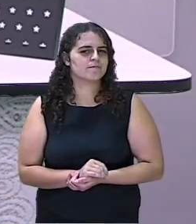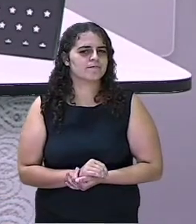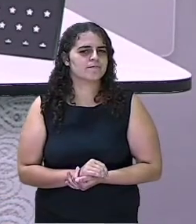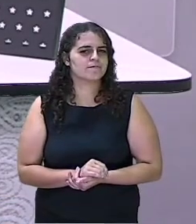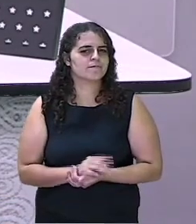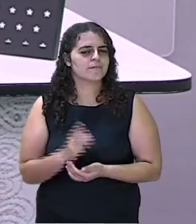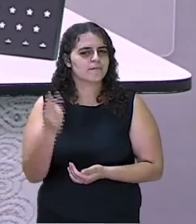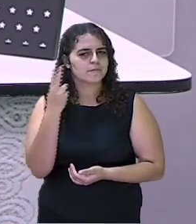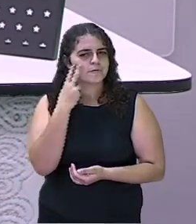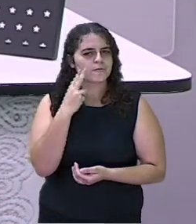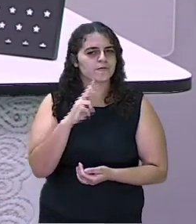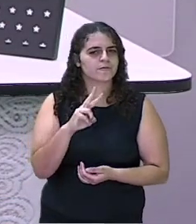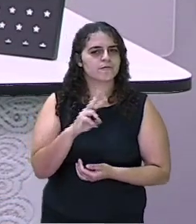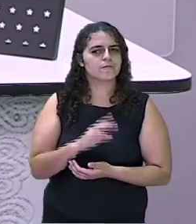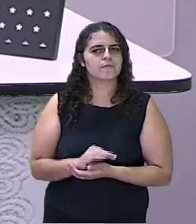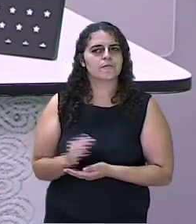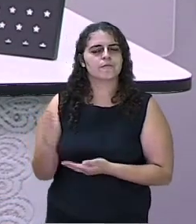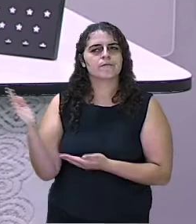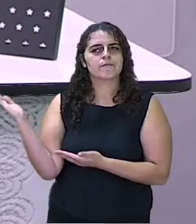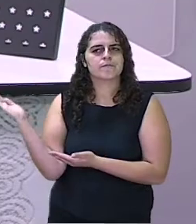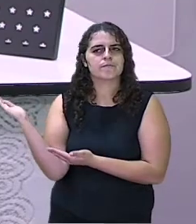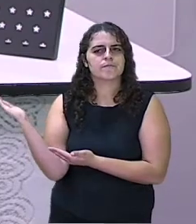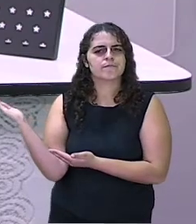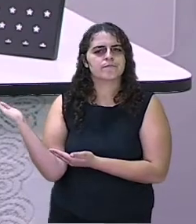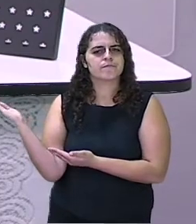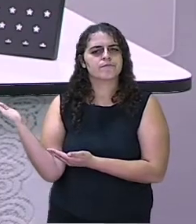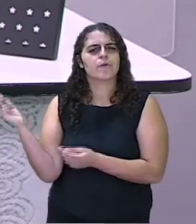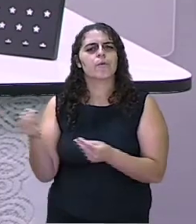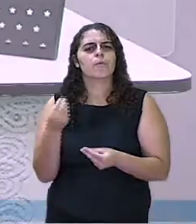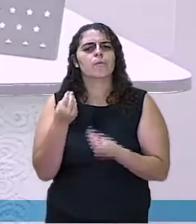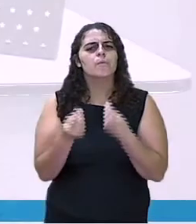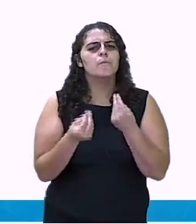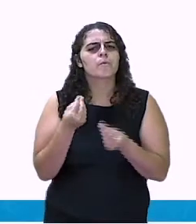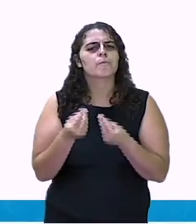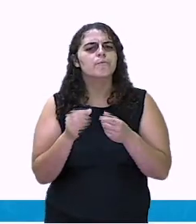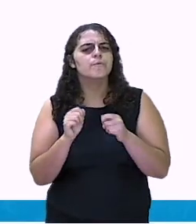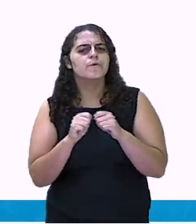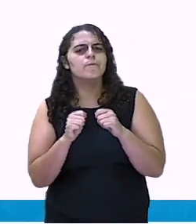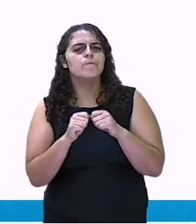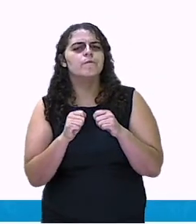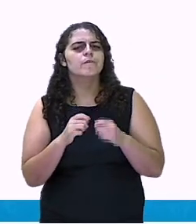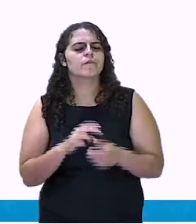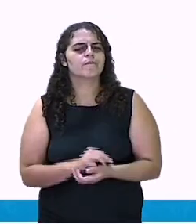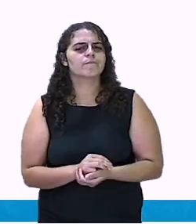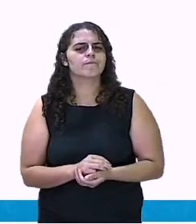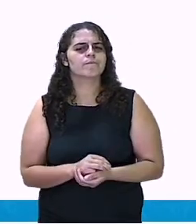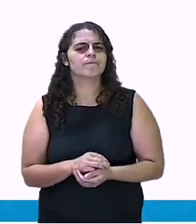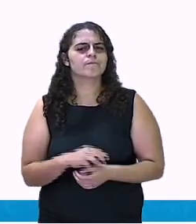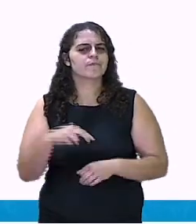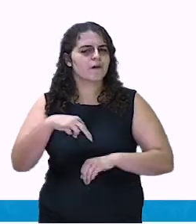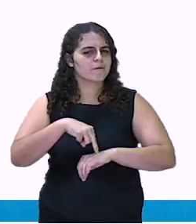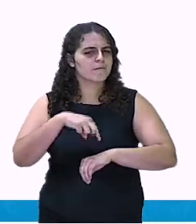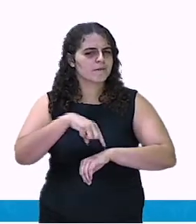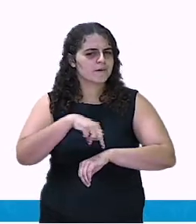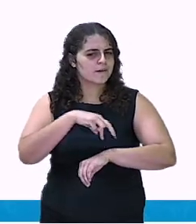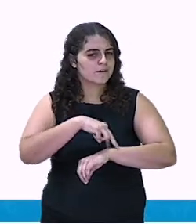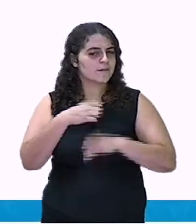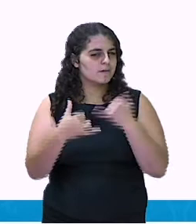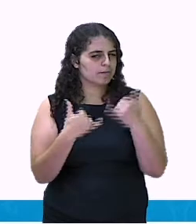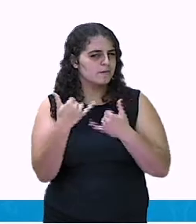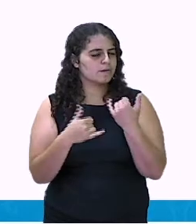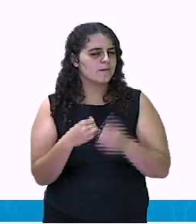o modo de fazer a amarelinha e de brincar.